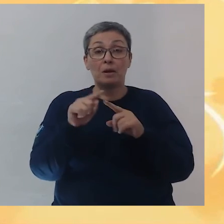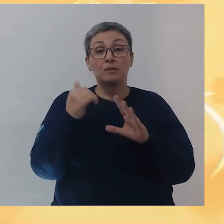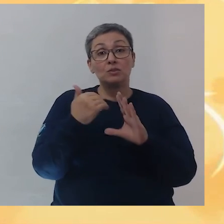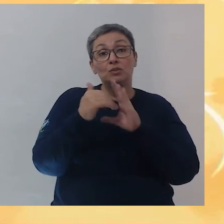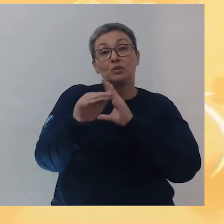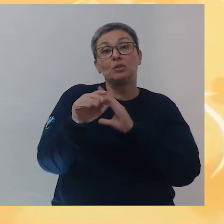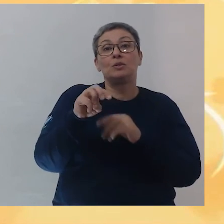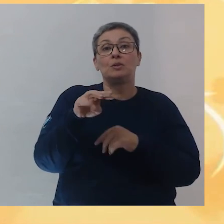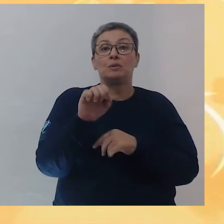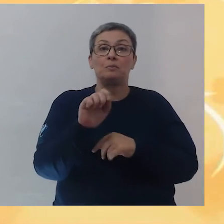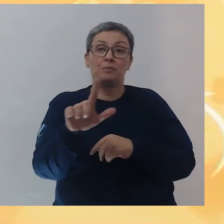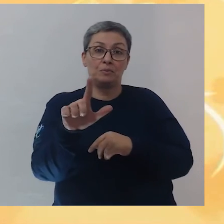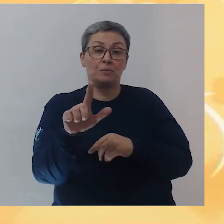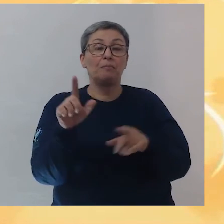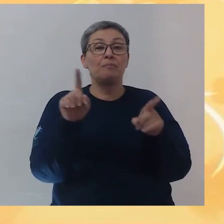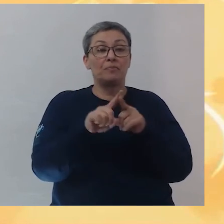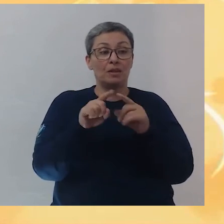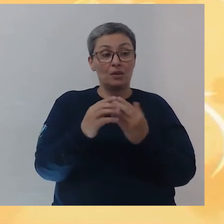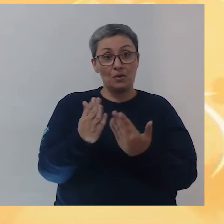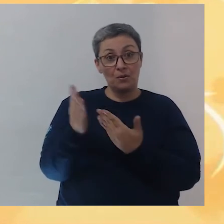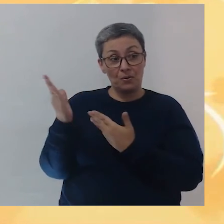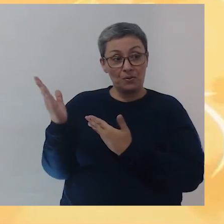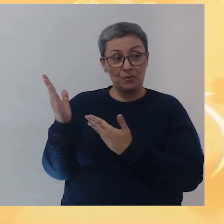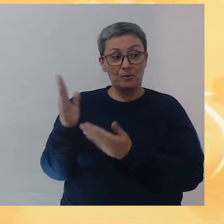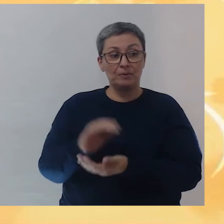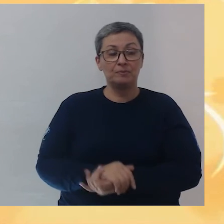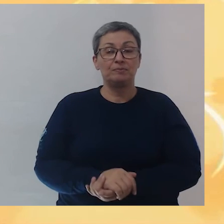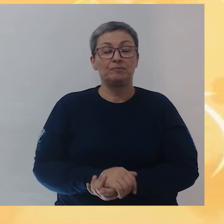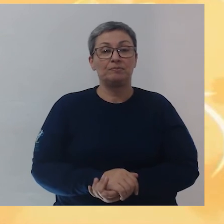realizar o envio pelo e-mail que eu coloquei para vocês.